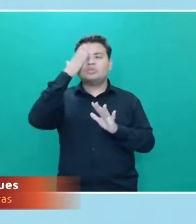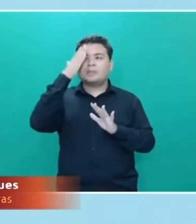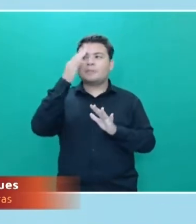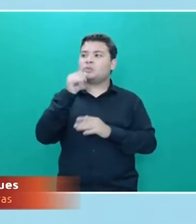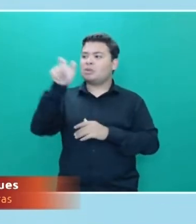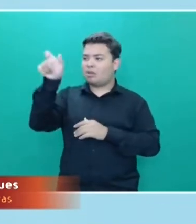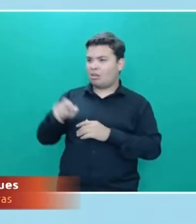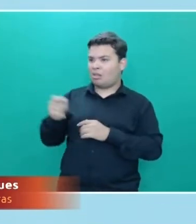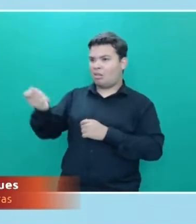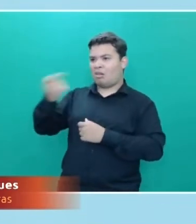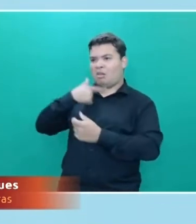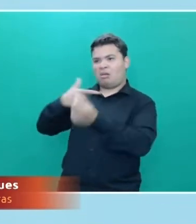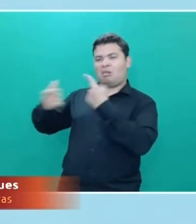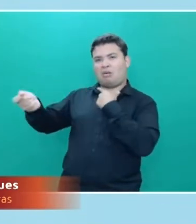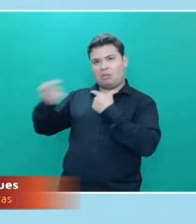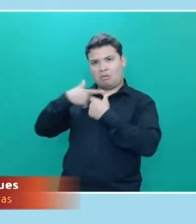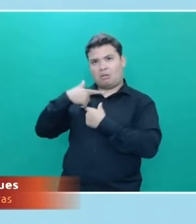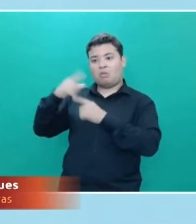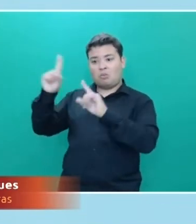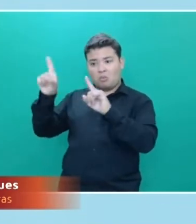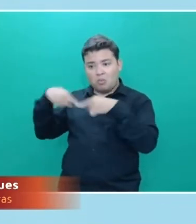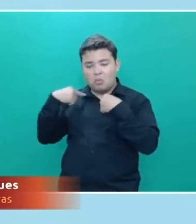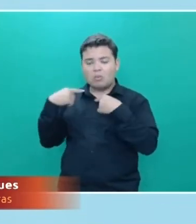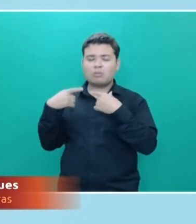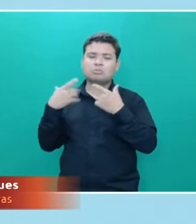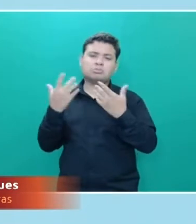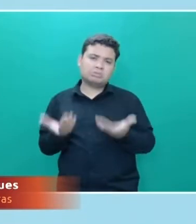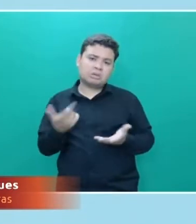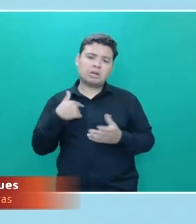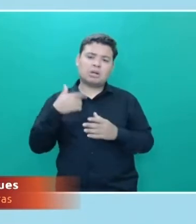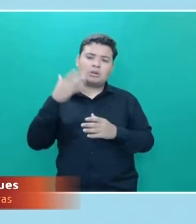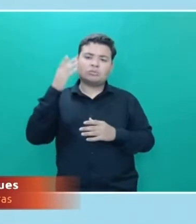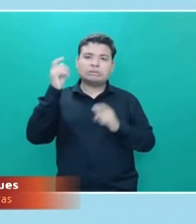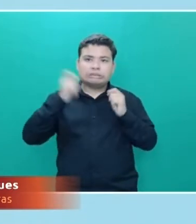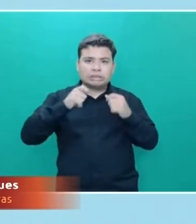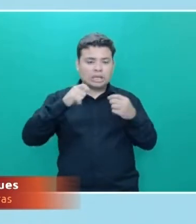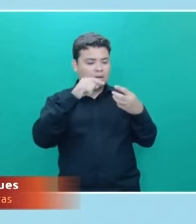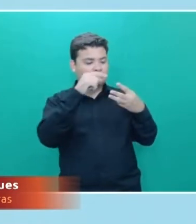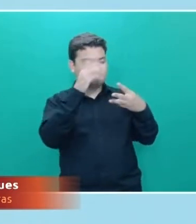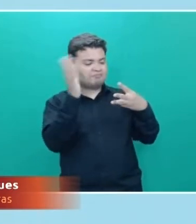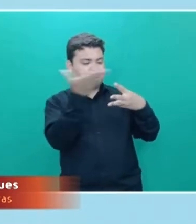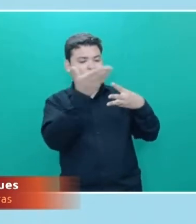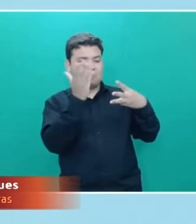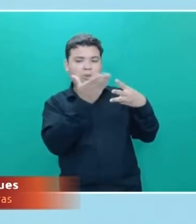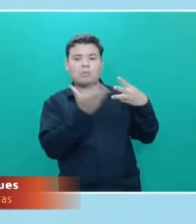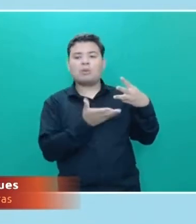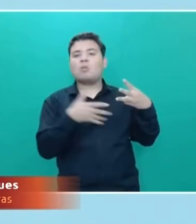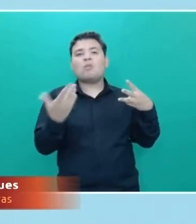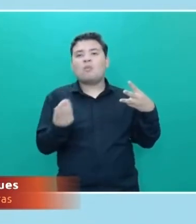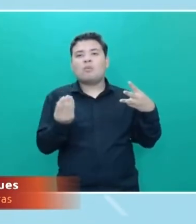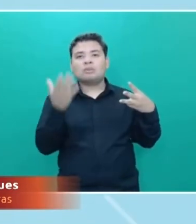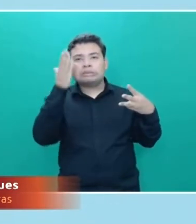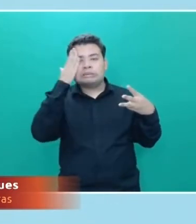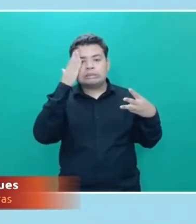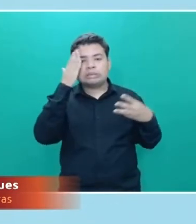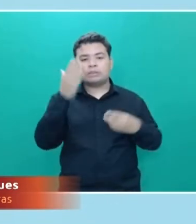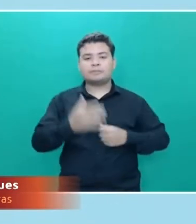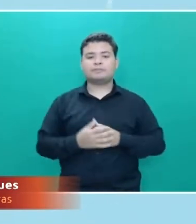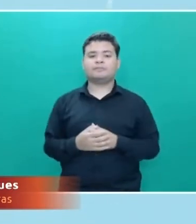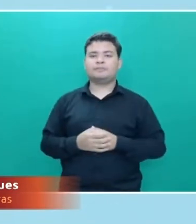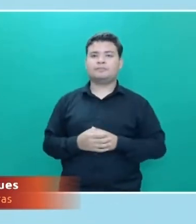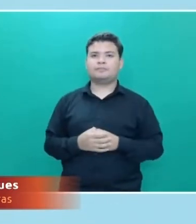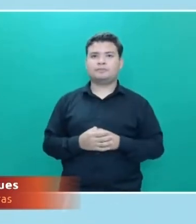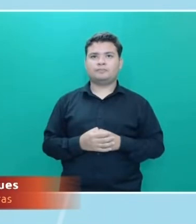mim ou sobre alguém que eu conheço cabe em alguma dessas tipificações penais? Vamos lá. A primeira coisa que você deve fazer, gente,